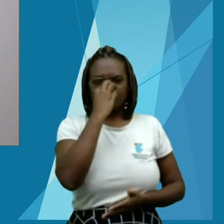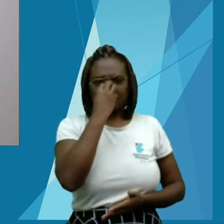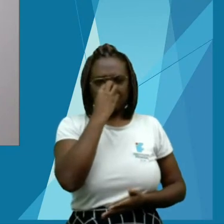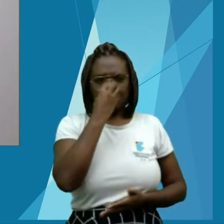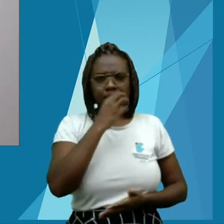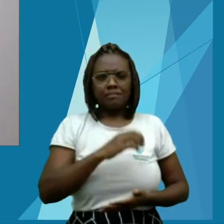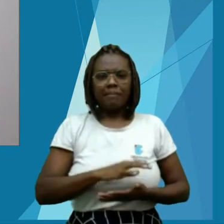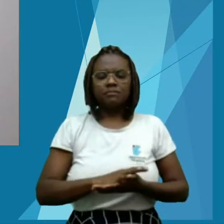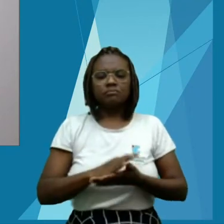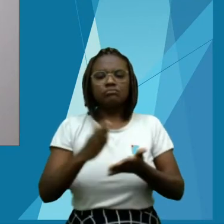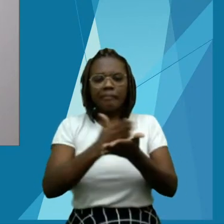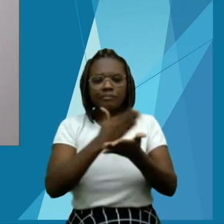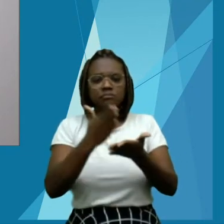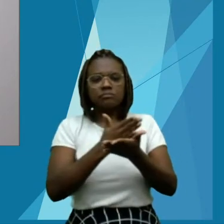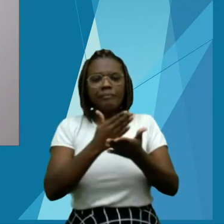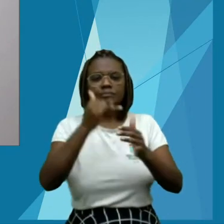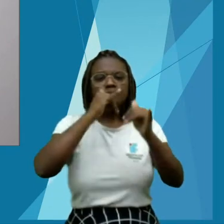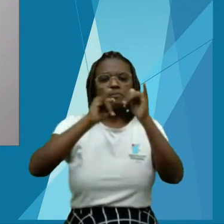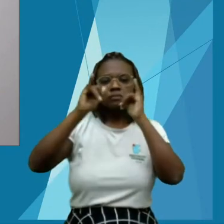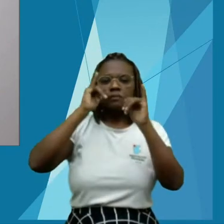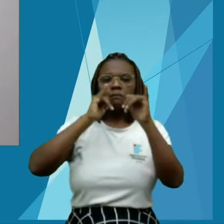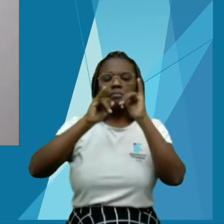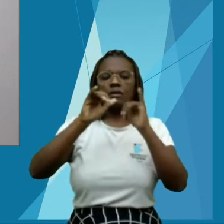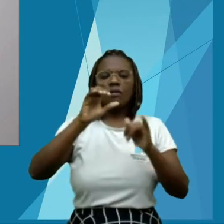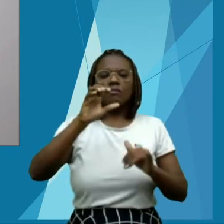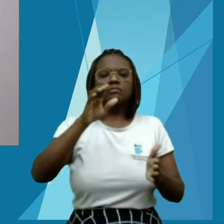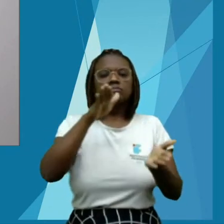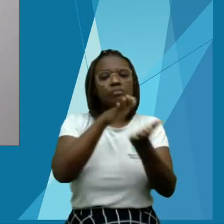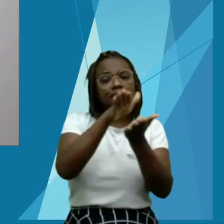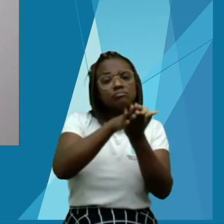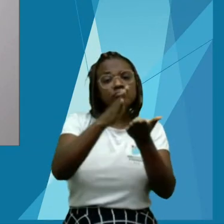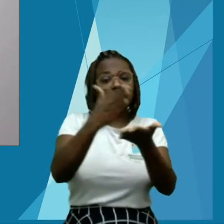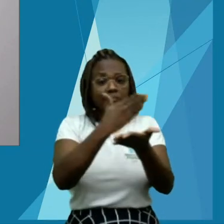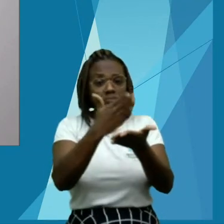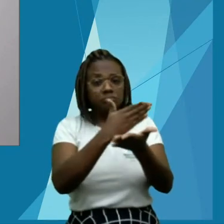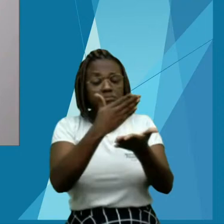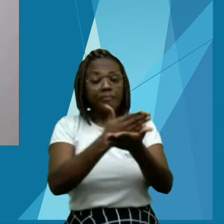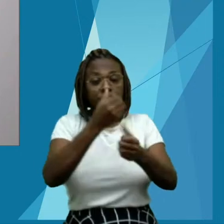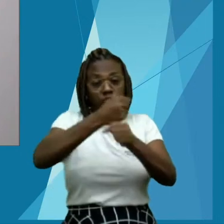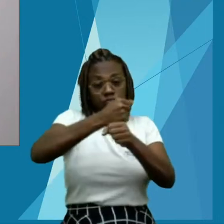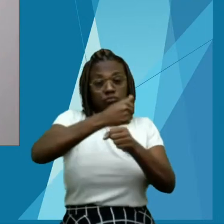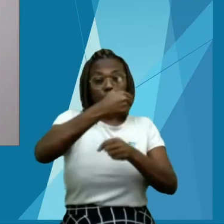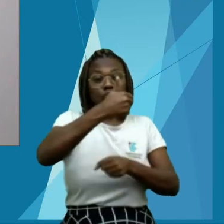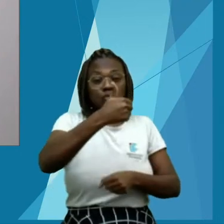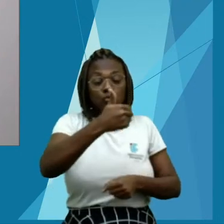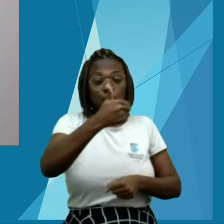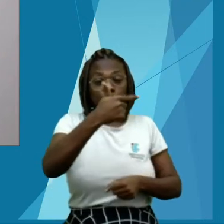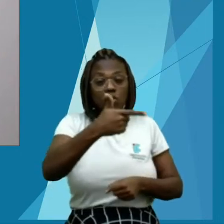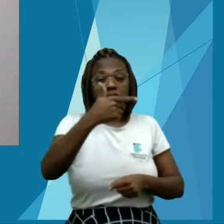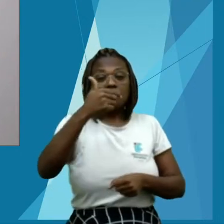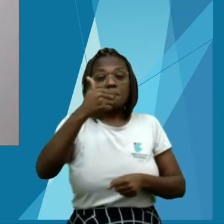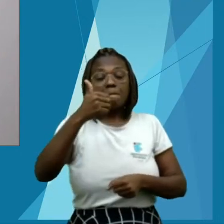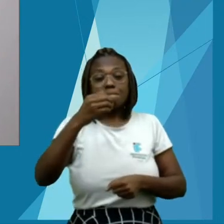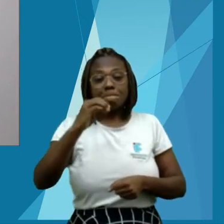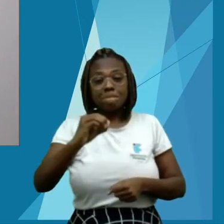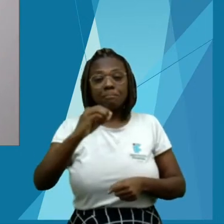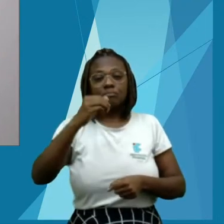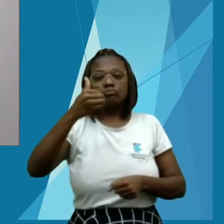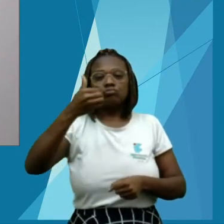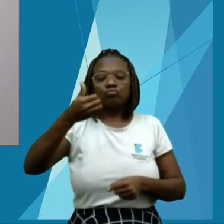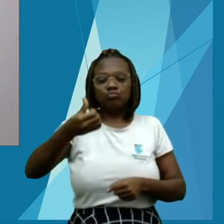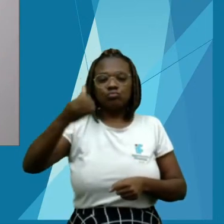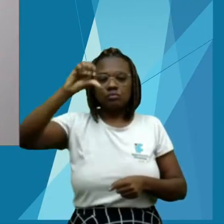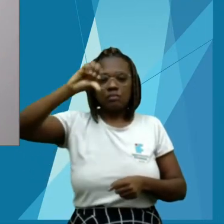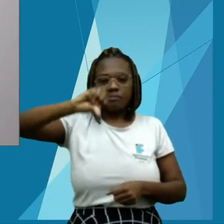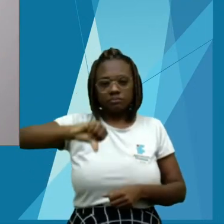-graduação em engenharia de pesca da Universidade Federal do Ceará. Essa minha dissertação, eu